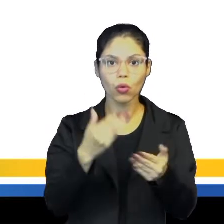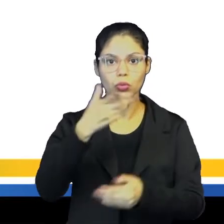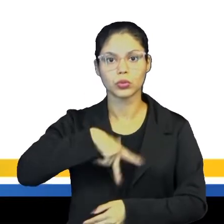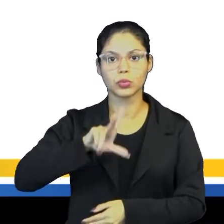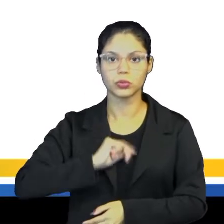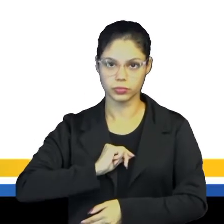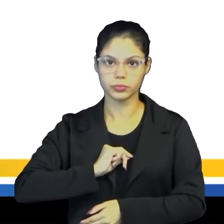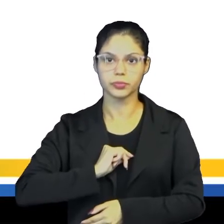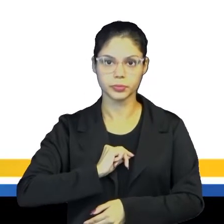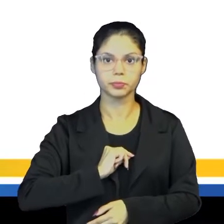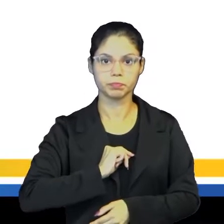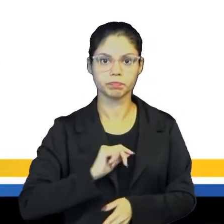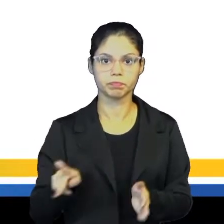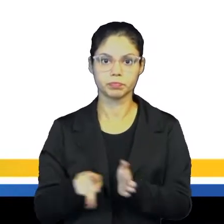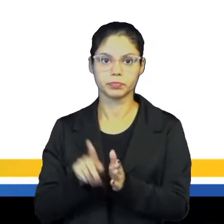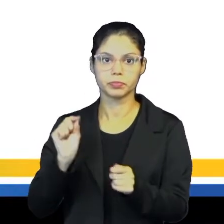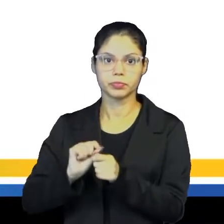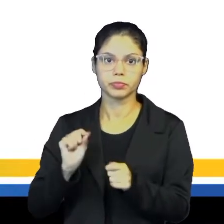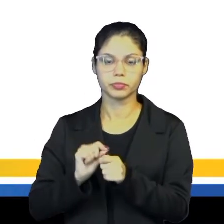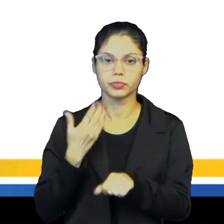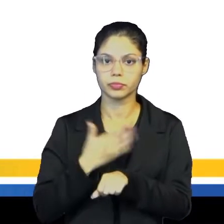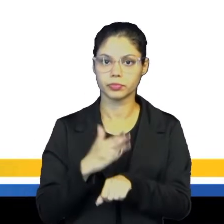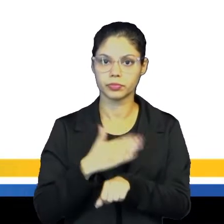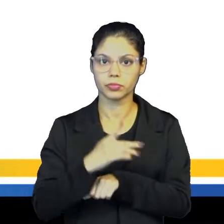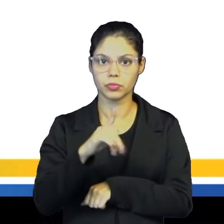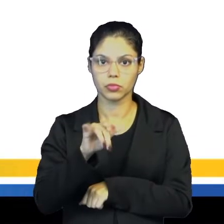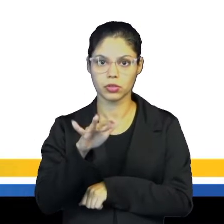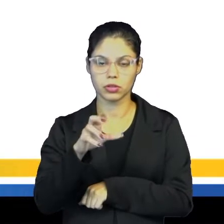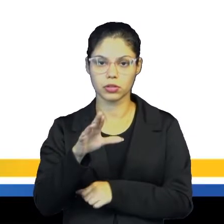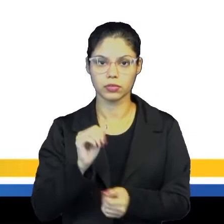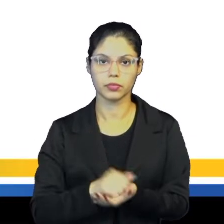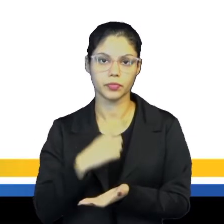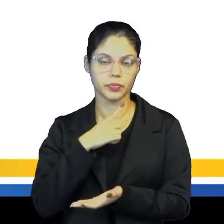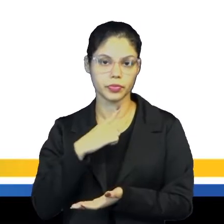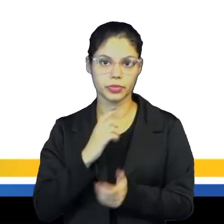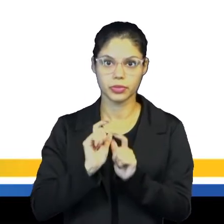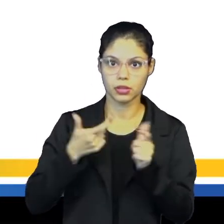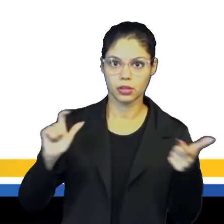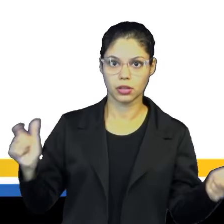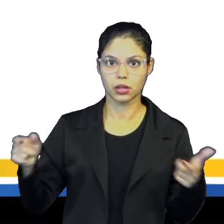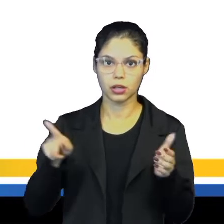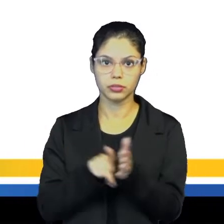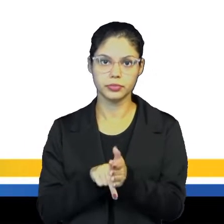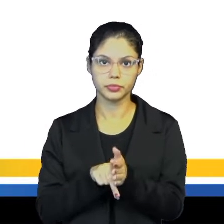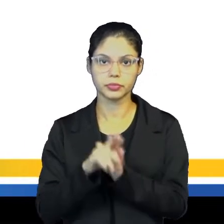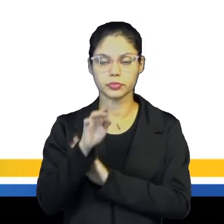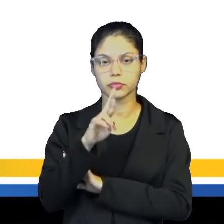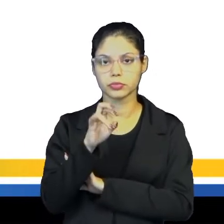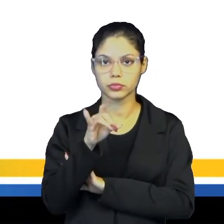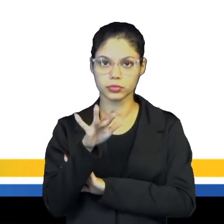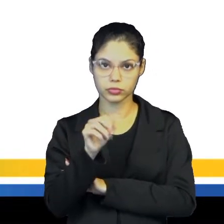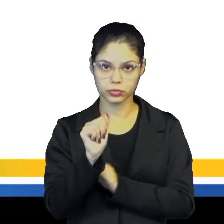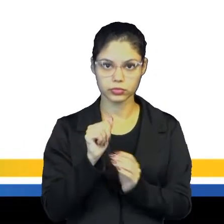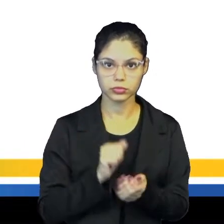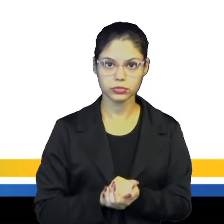portugueses foi concretizado na prática colonizadora, que ocasionou com a ampliação das suas fronteiras, a obtenção de novos